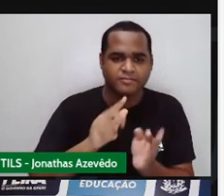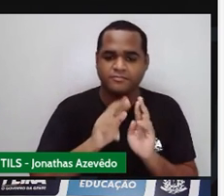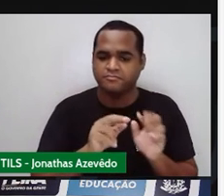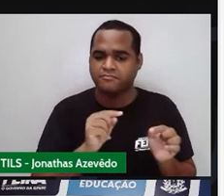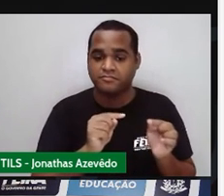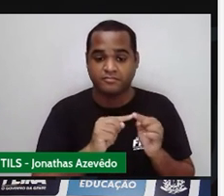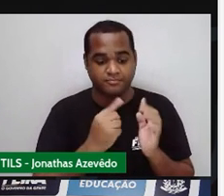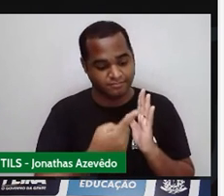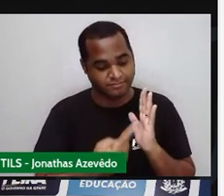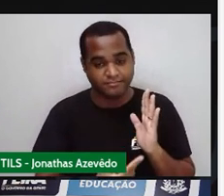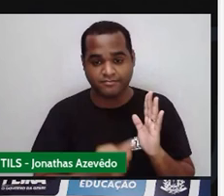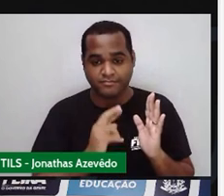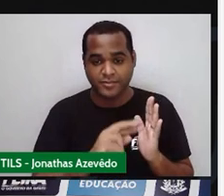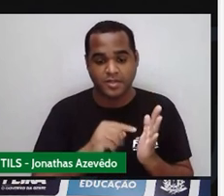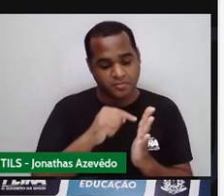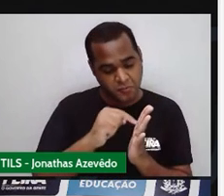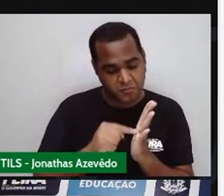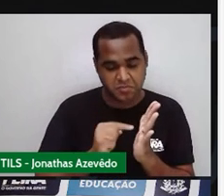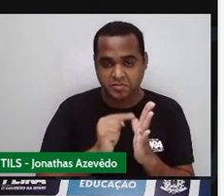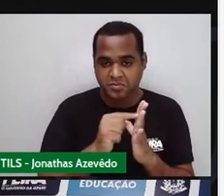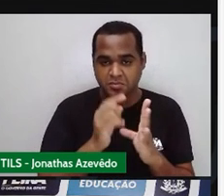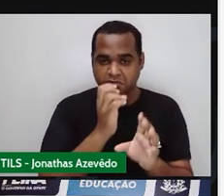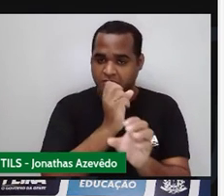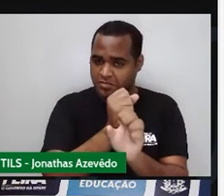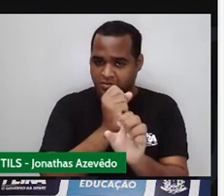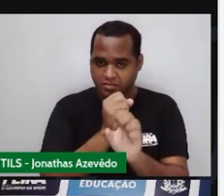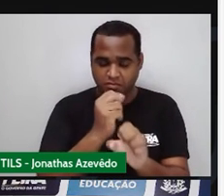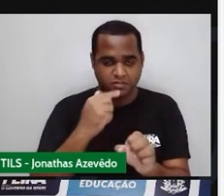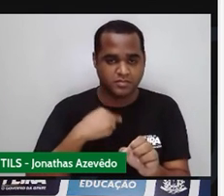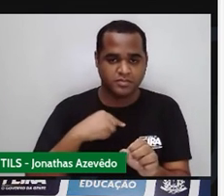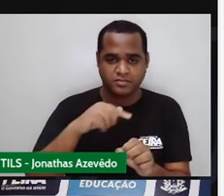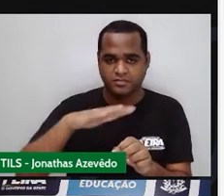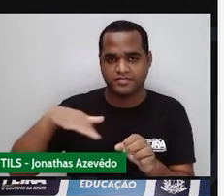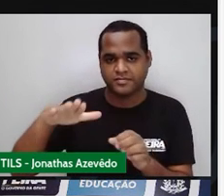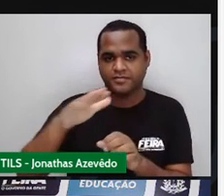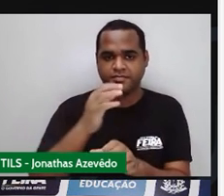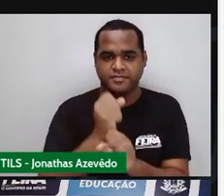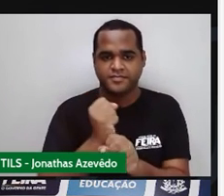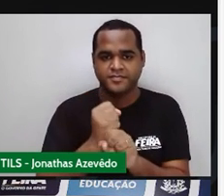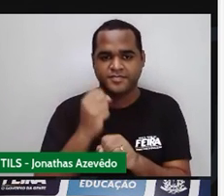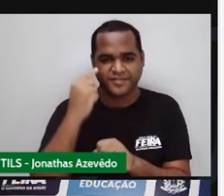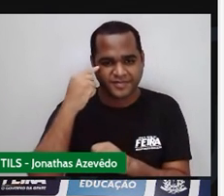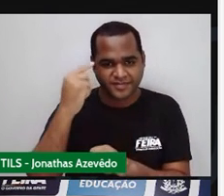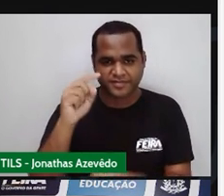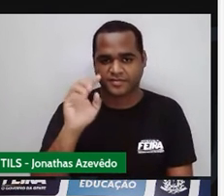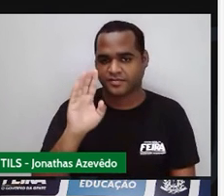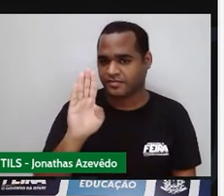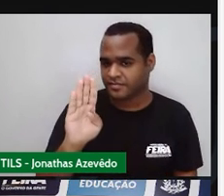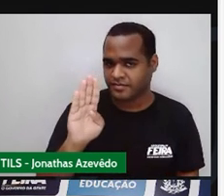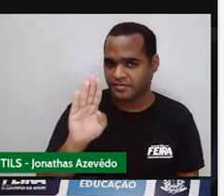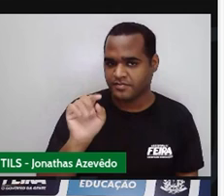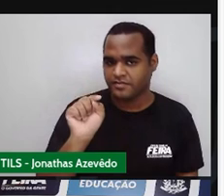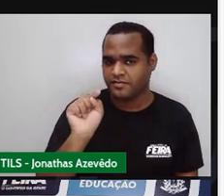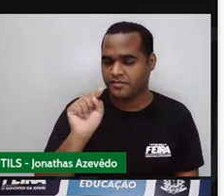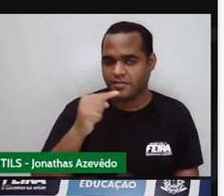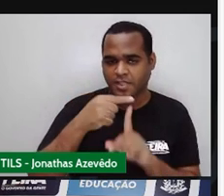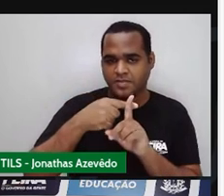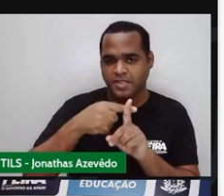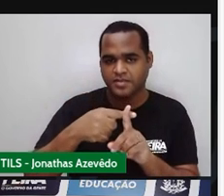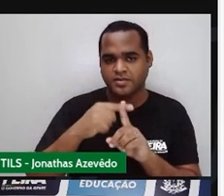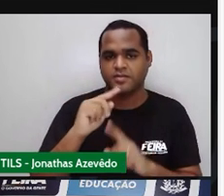calculadora, encontre a área desse trapézio. Como? Olha só a expressão. Pegue a base maior,